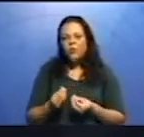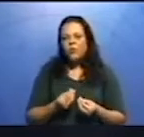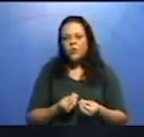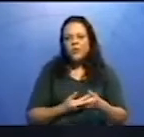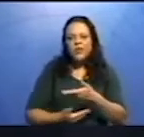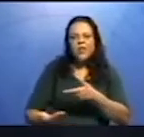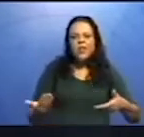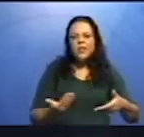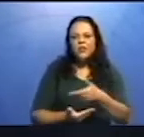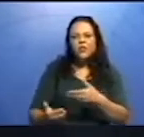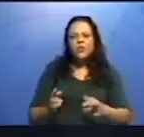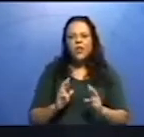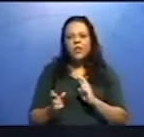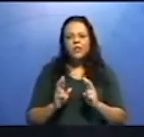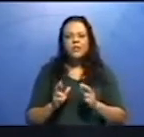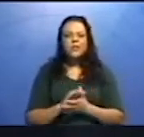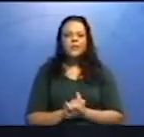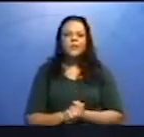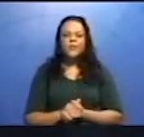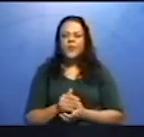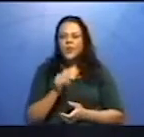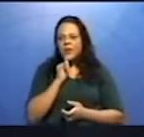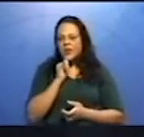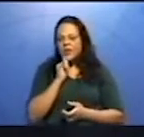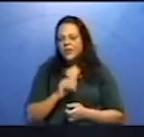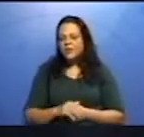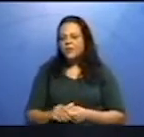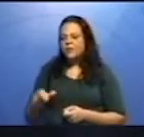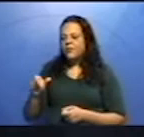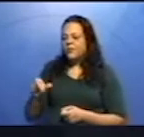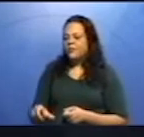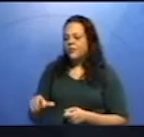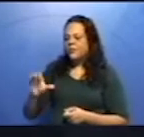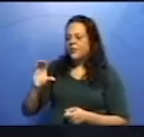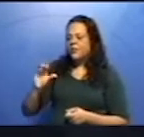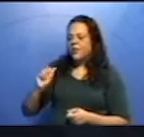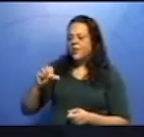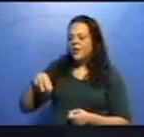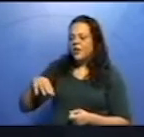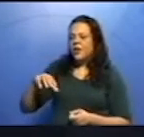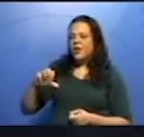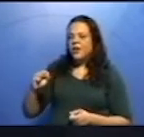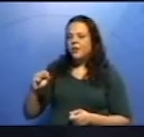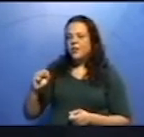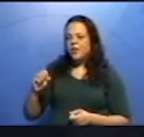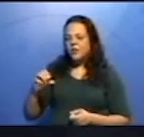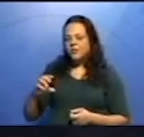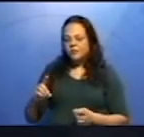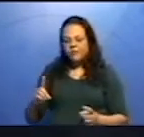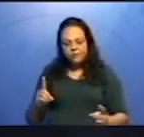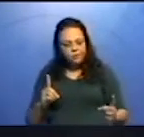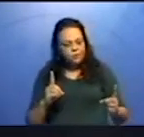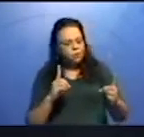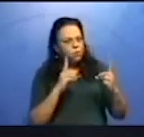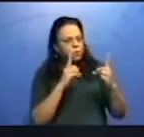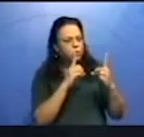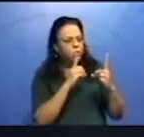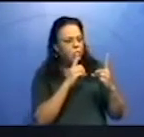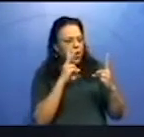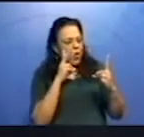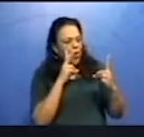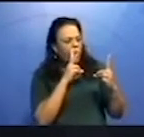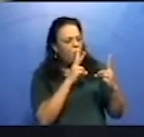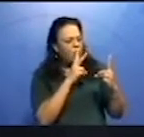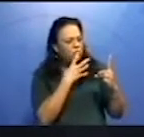Camilo pegou-lhe nas mãos e olhou para ela sério e fixo. Atenta-se para esse